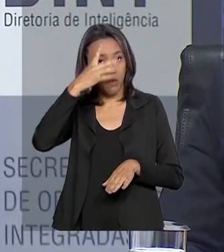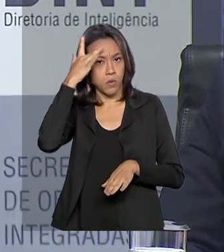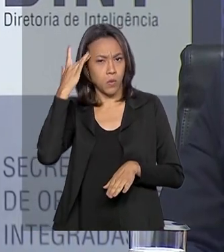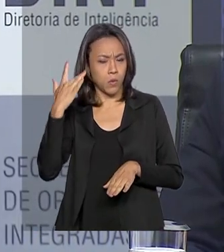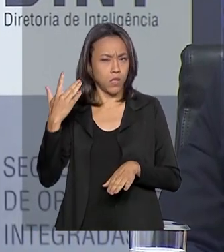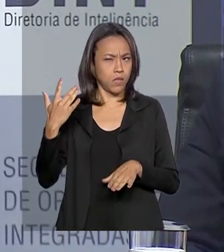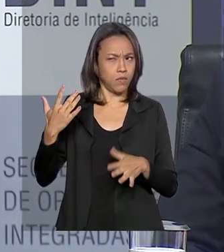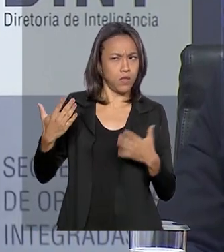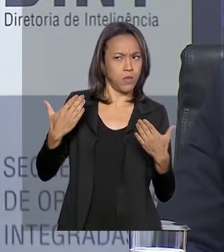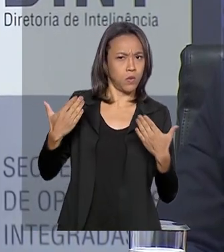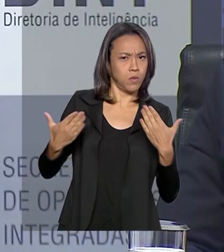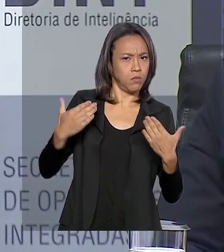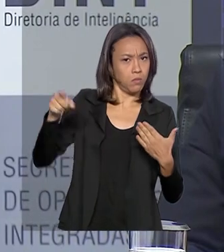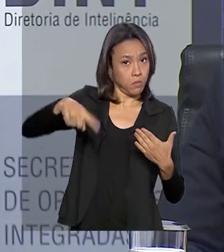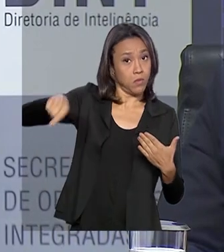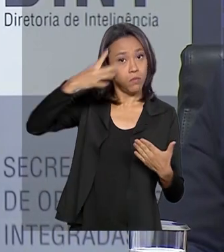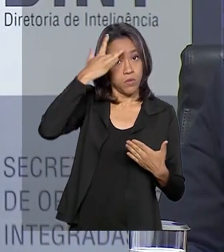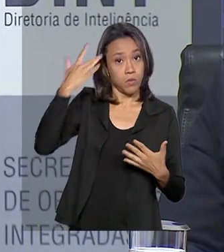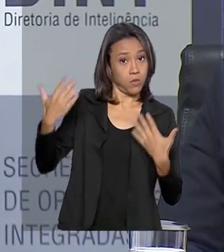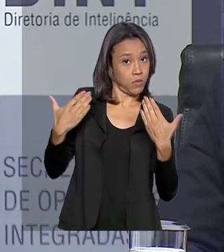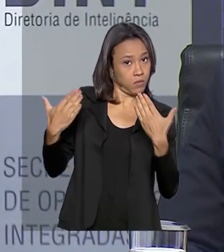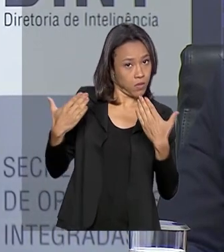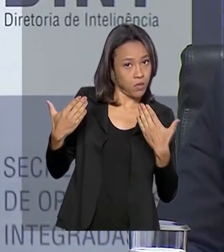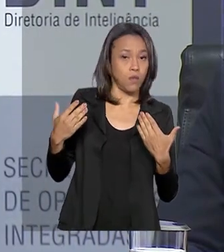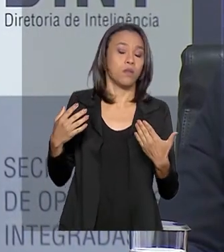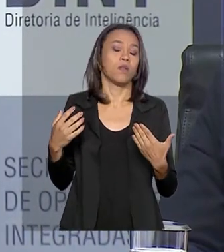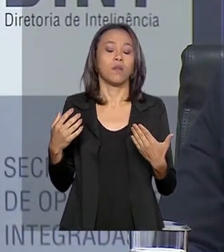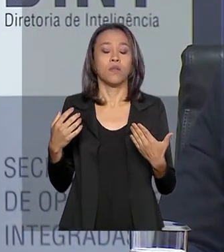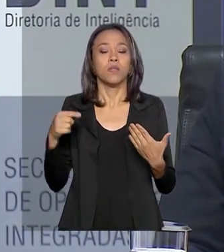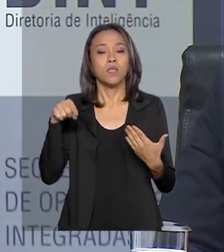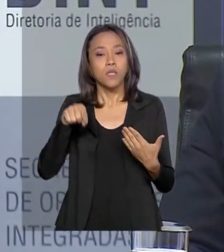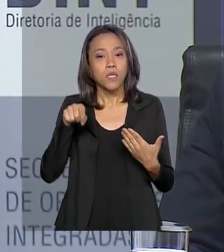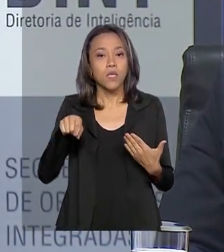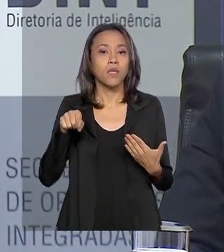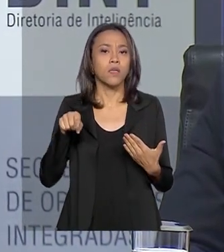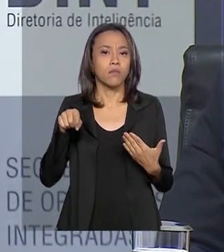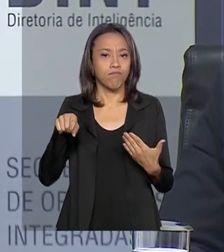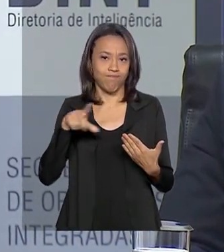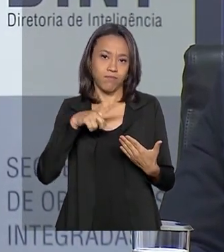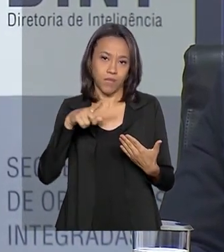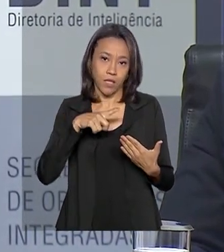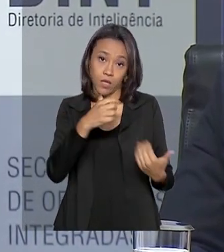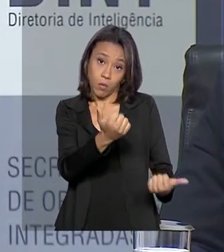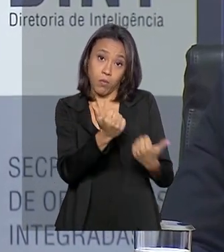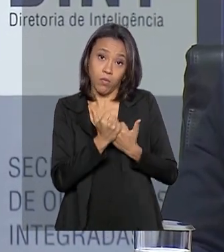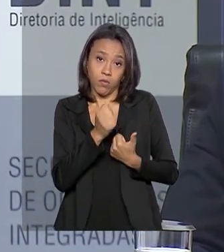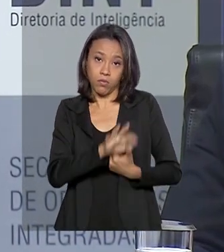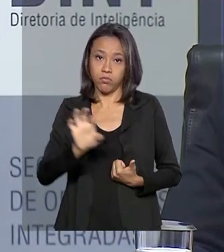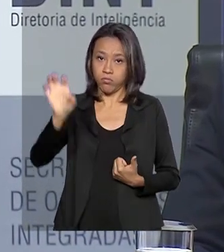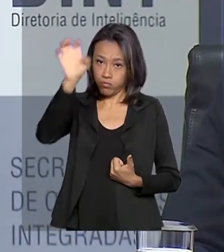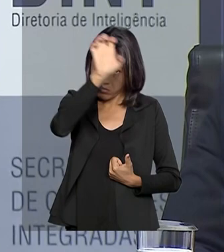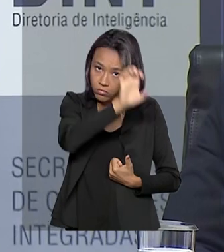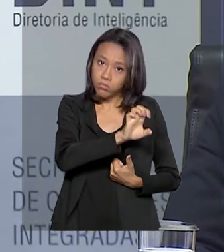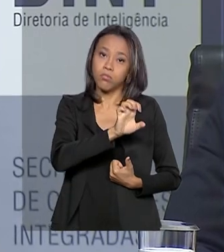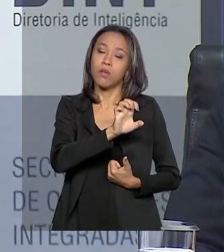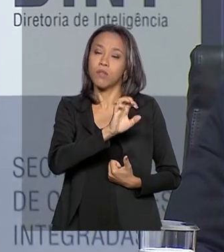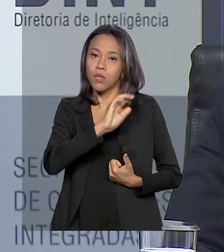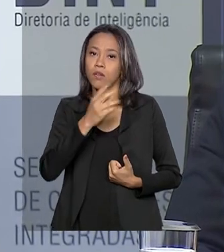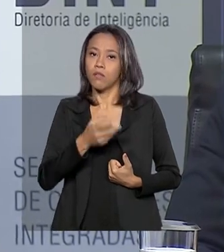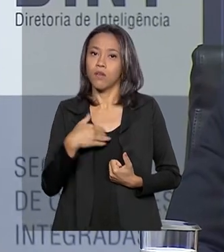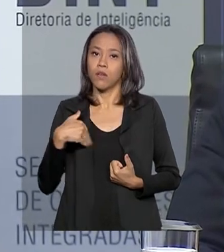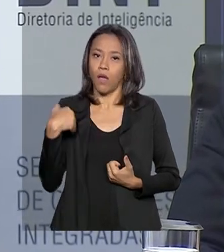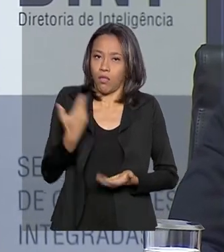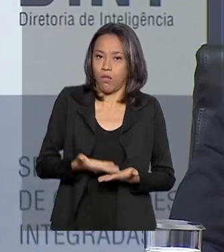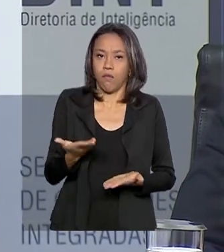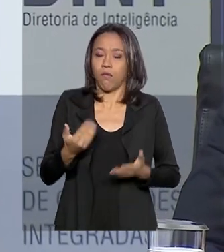suspeita, ela tem que ser contínua. Um trabalho que as polícias judiciárias estaduais vêm fazendo. Mas